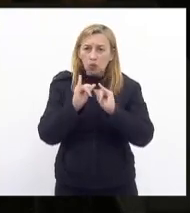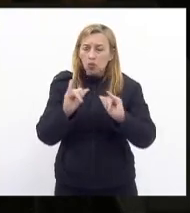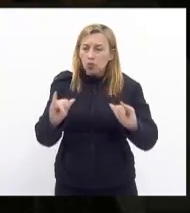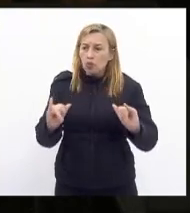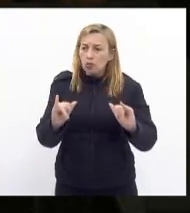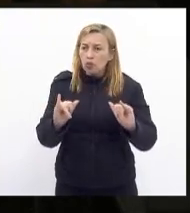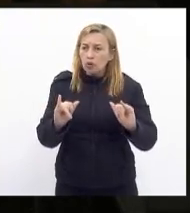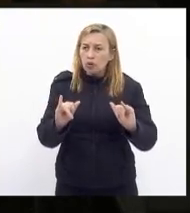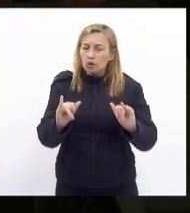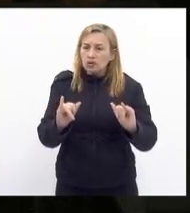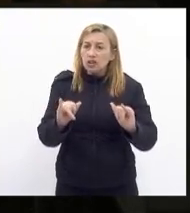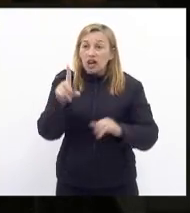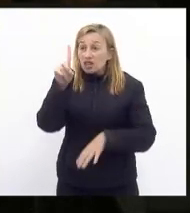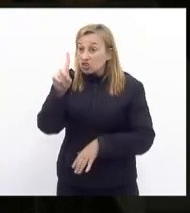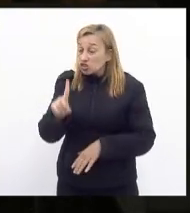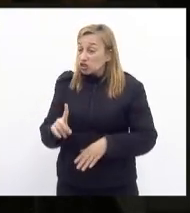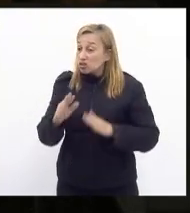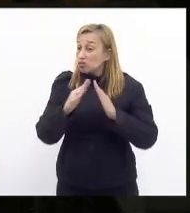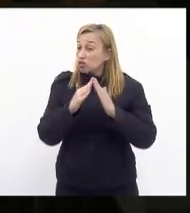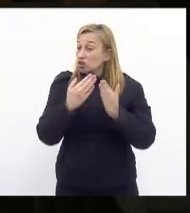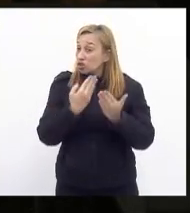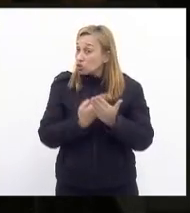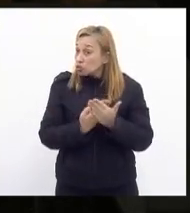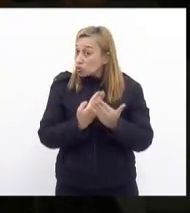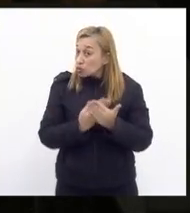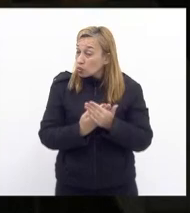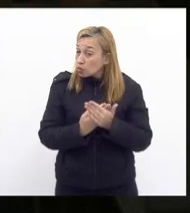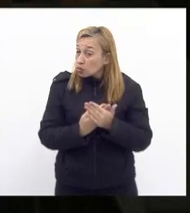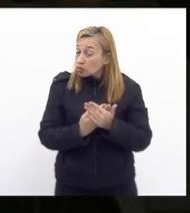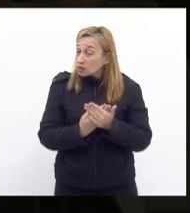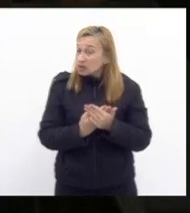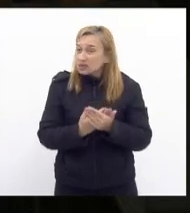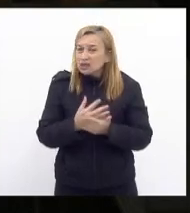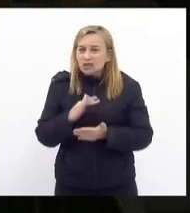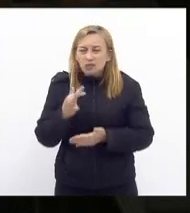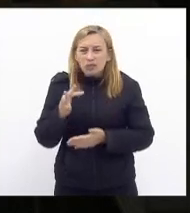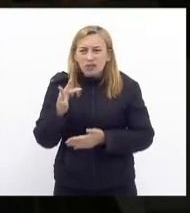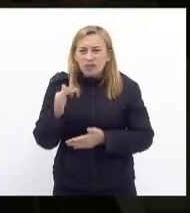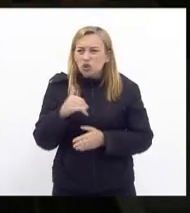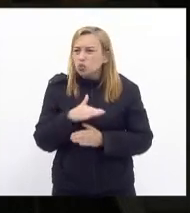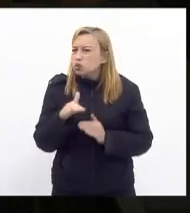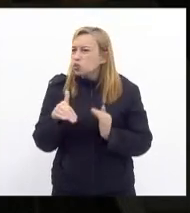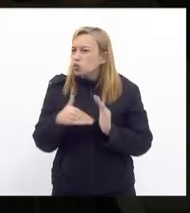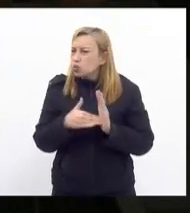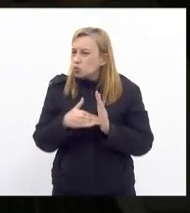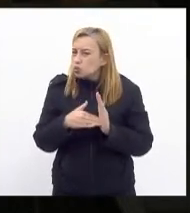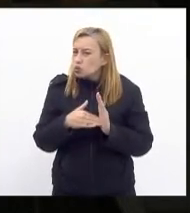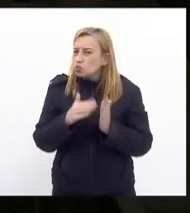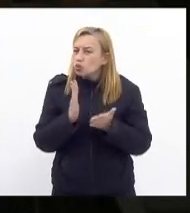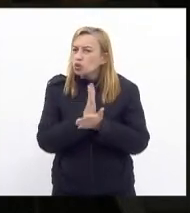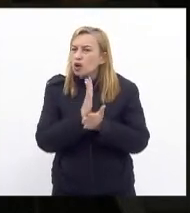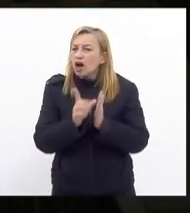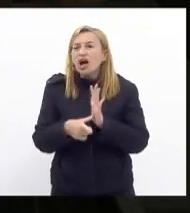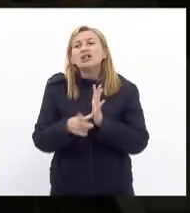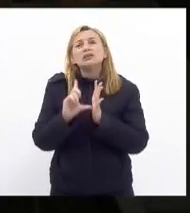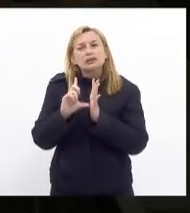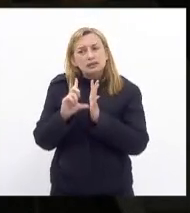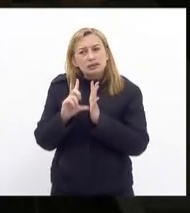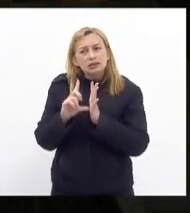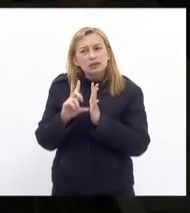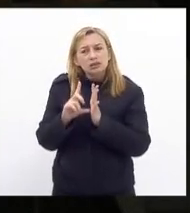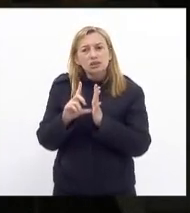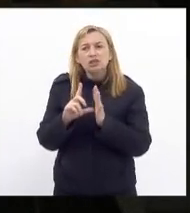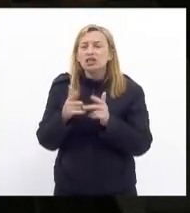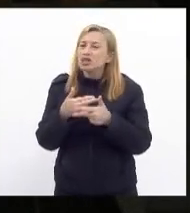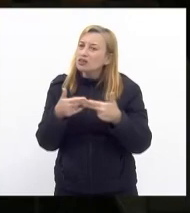às direções das escolas previamente todas elas com alguma antecedência porque